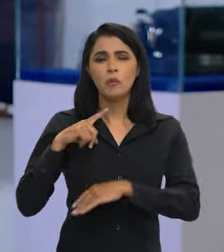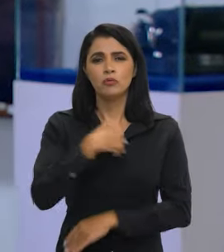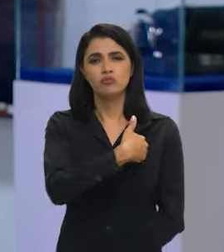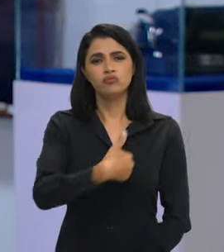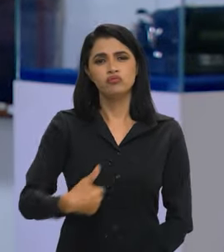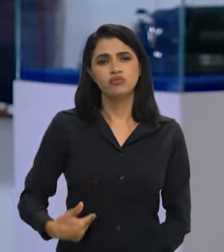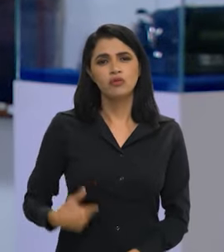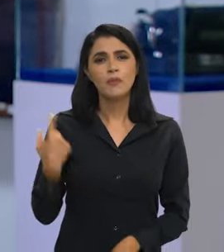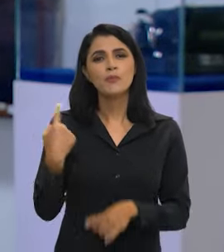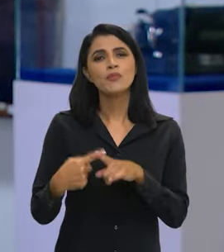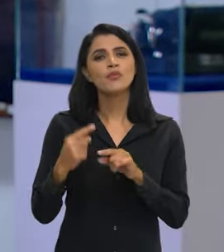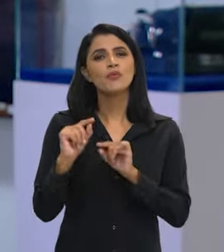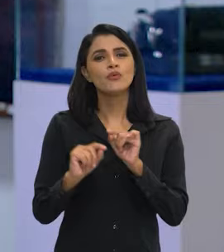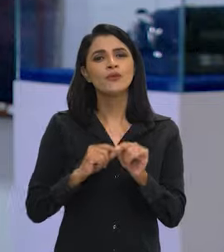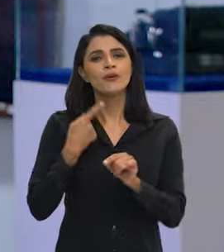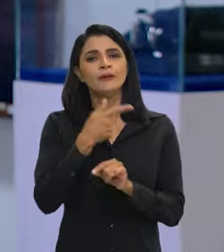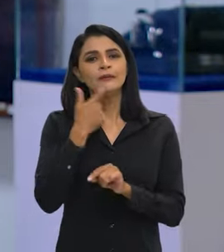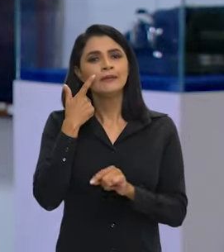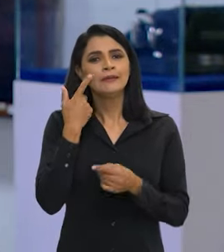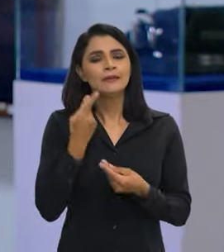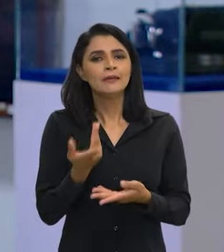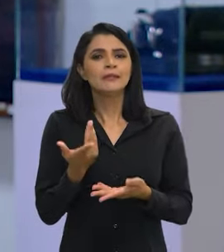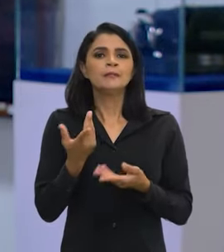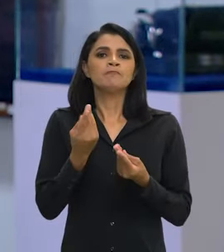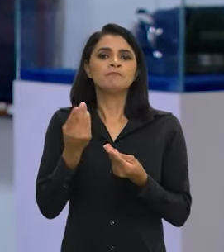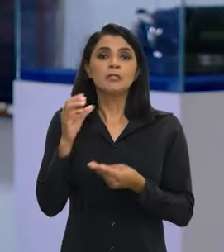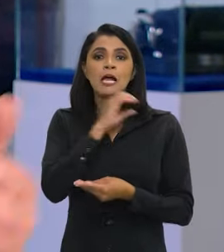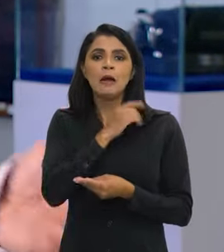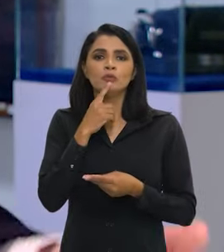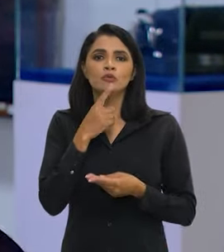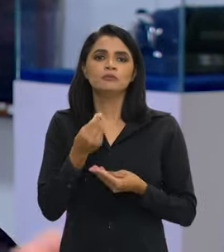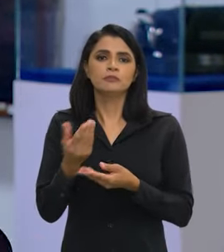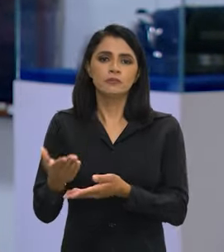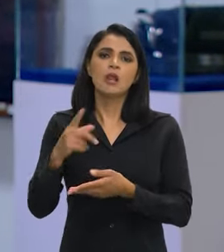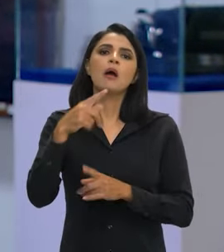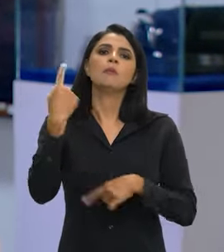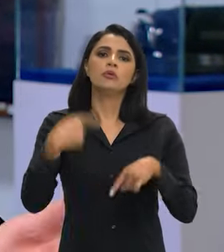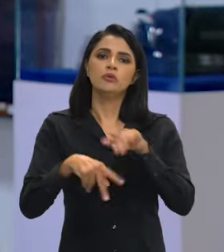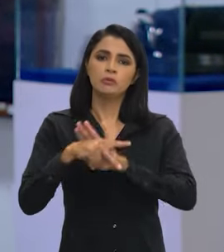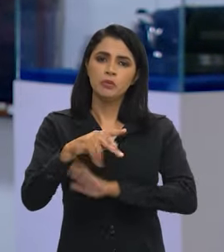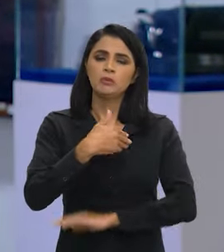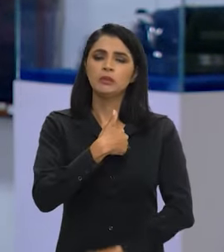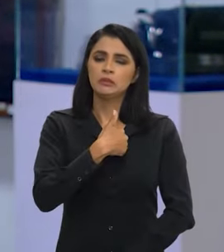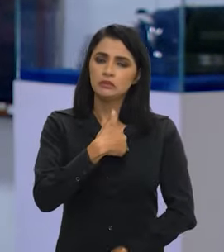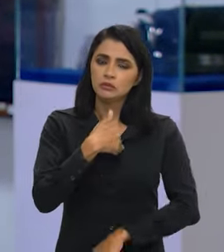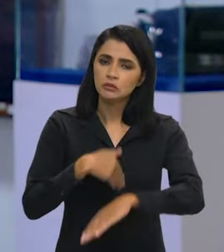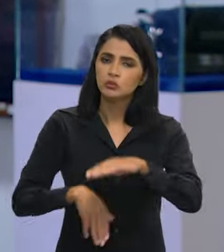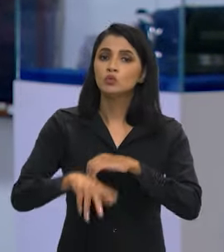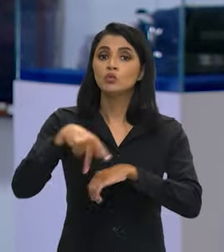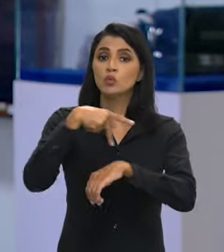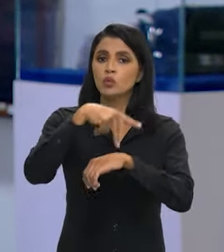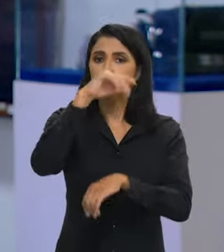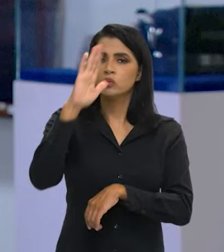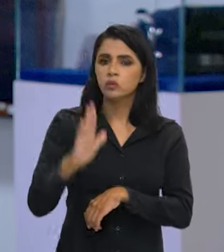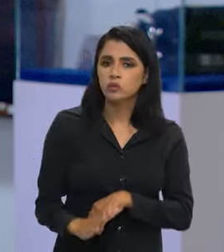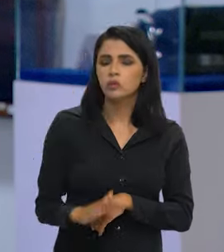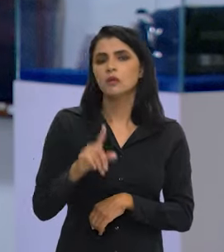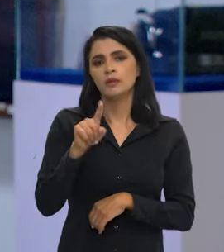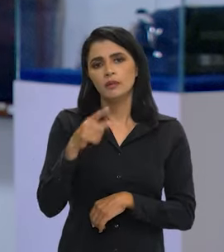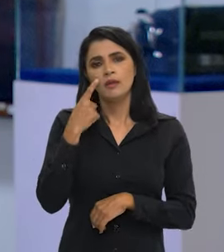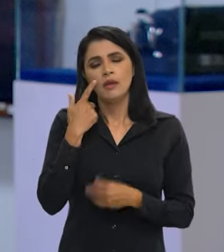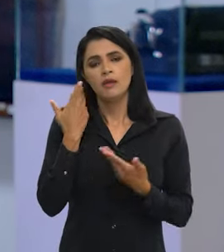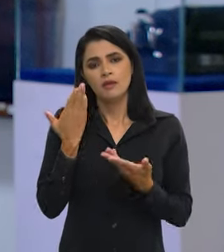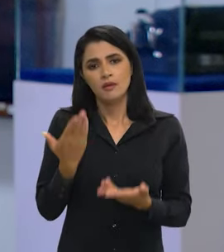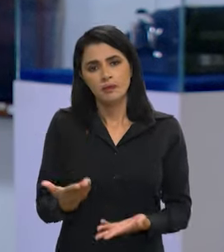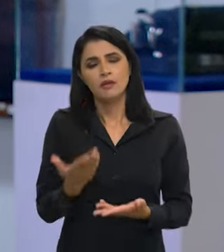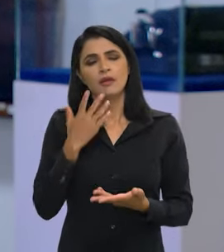porque acaba dando e seja a concessão de um benefício, que é uma política de Estado, que é um benefício previdenciário. E é isso que está acontecendo,